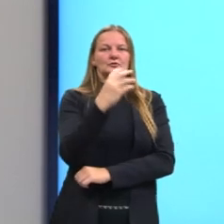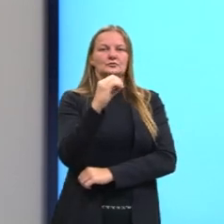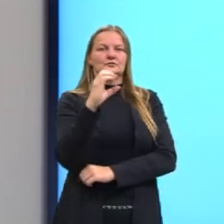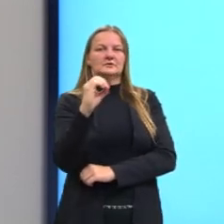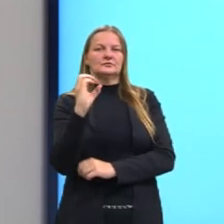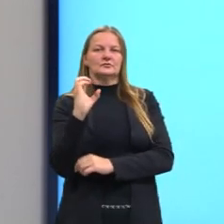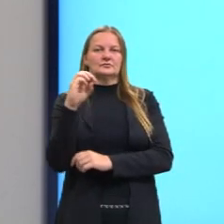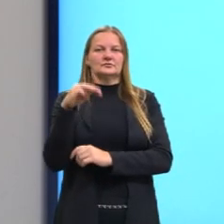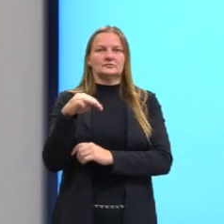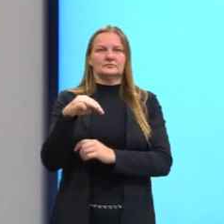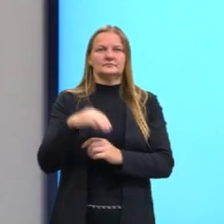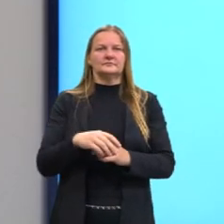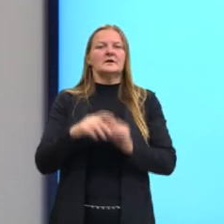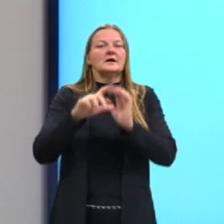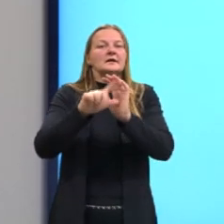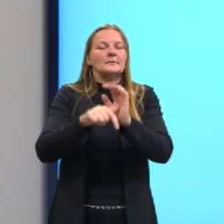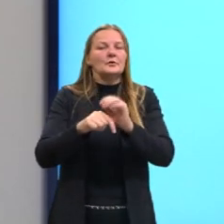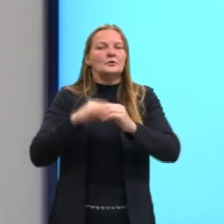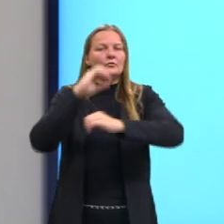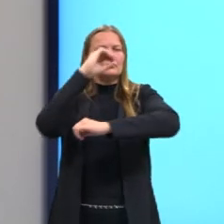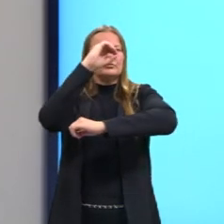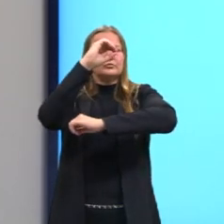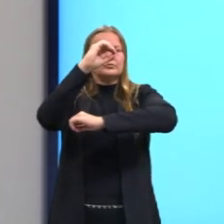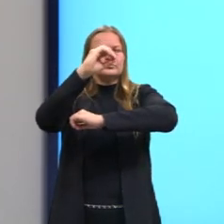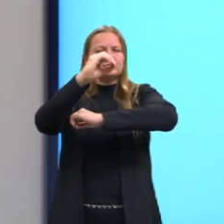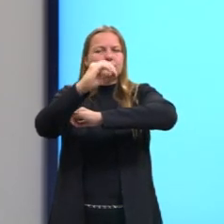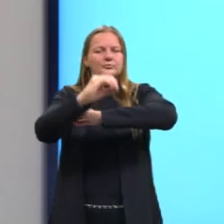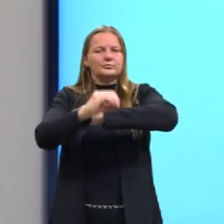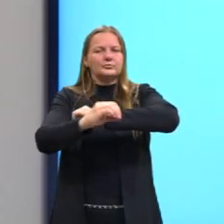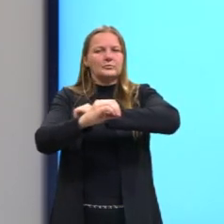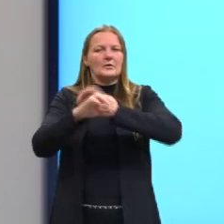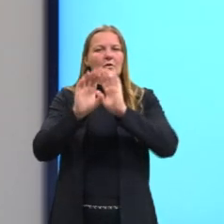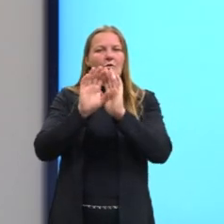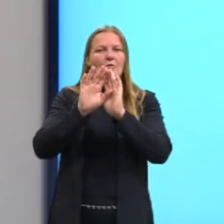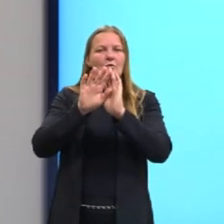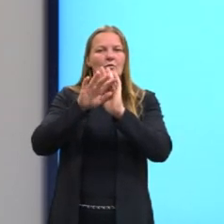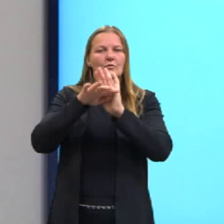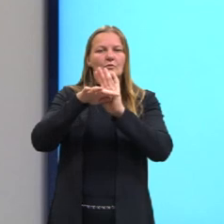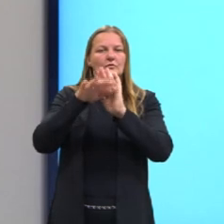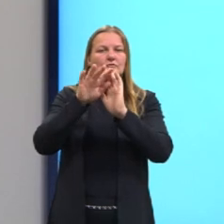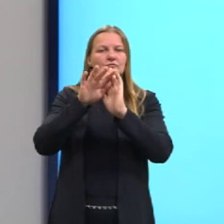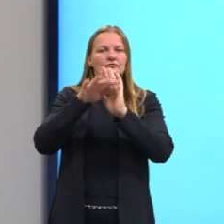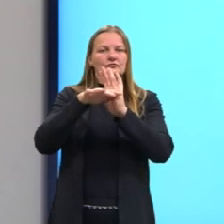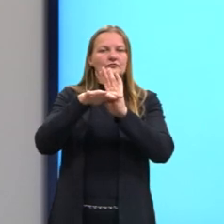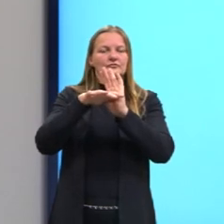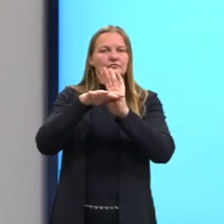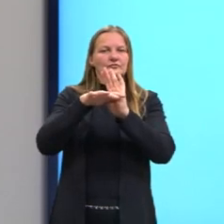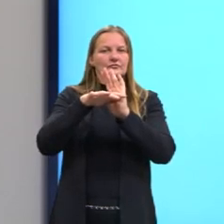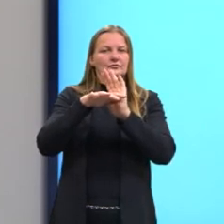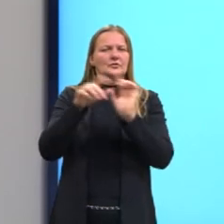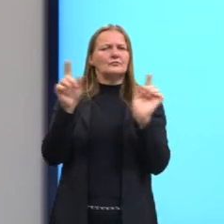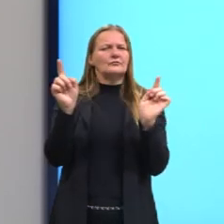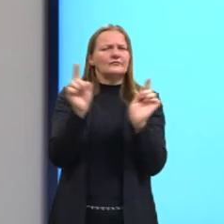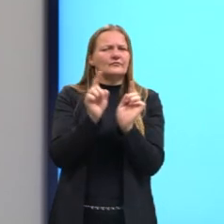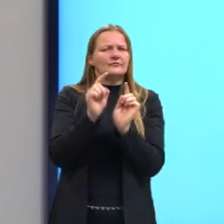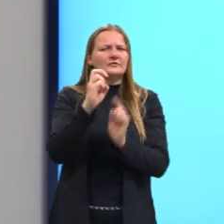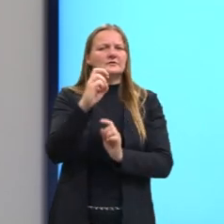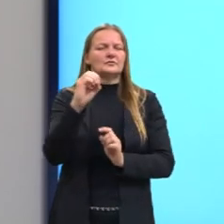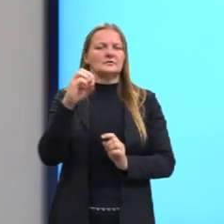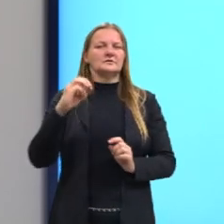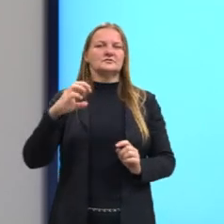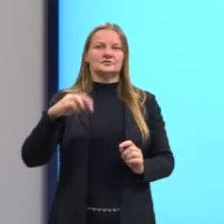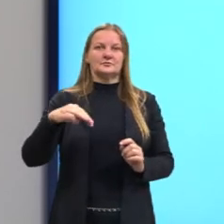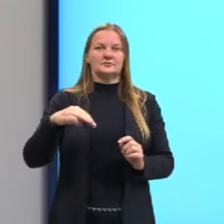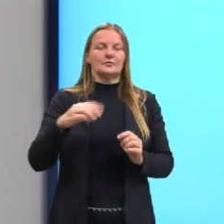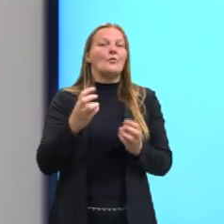Se, mais tarde, a sombra do poste diminuir 50cm, a sombra da pessoa passa a medir. Então, aqui,